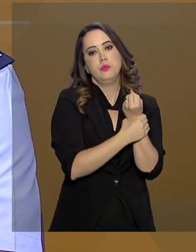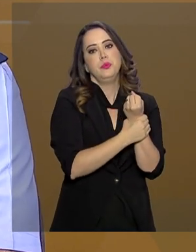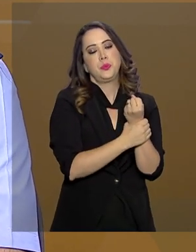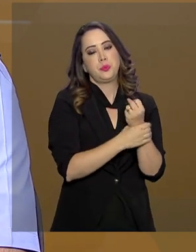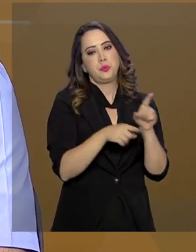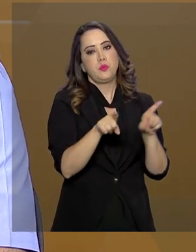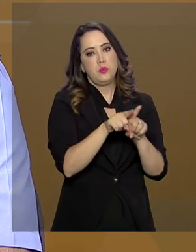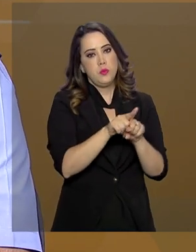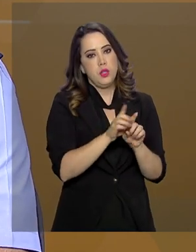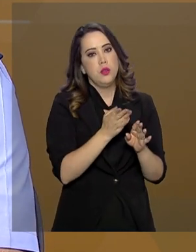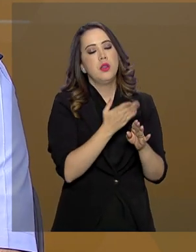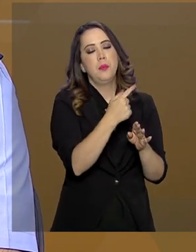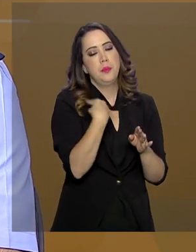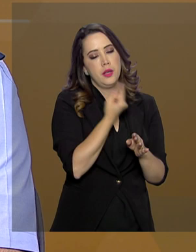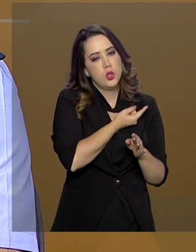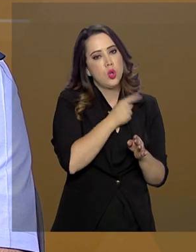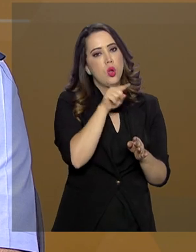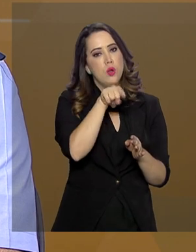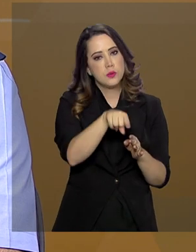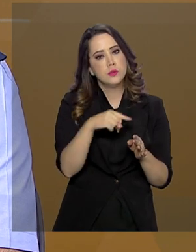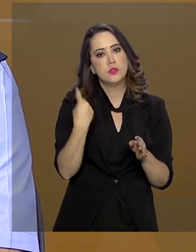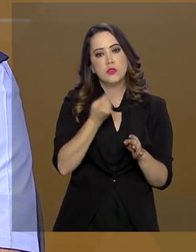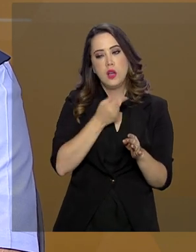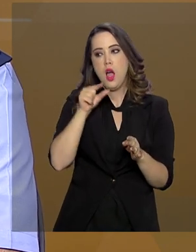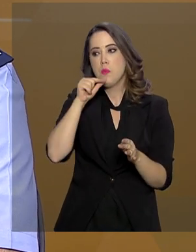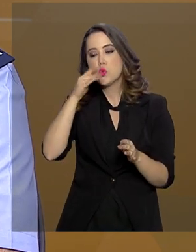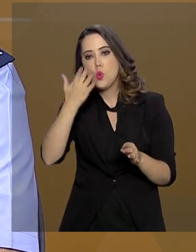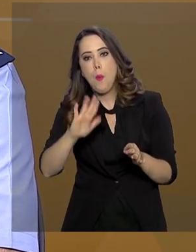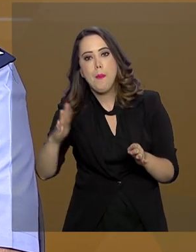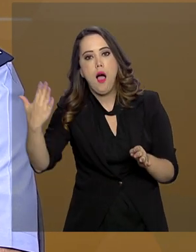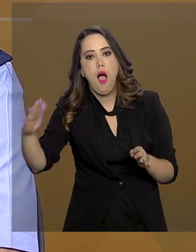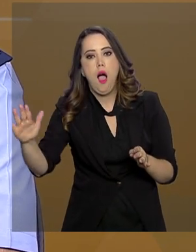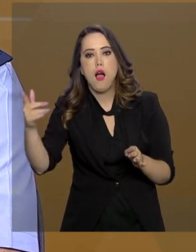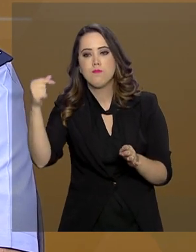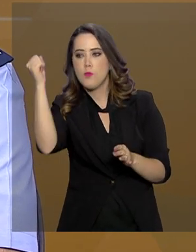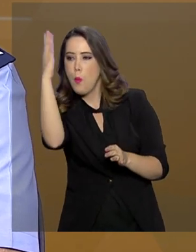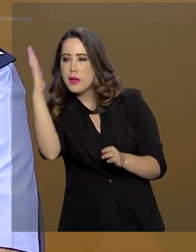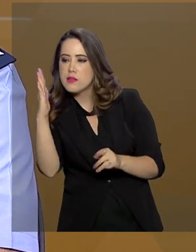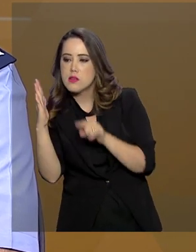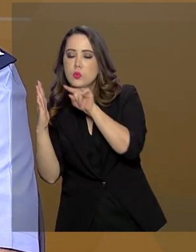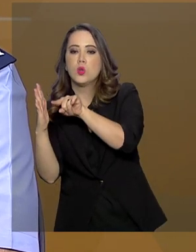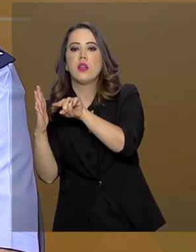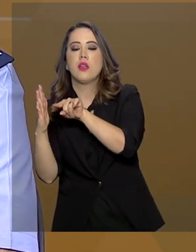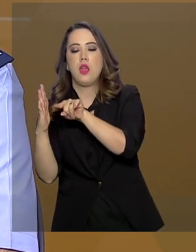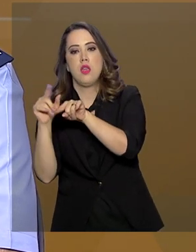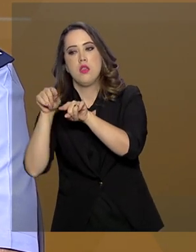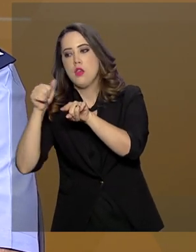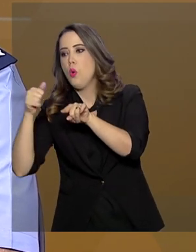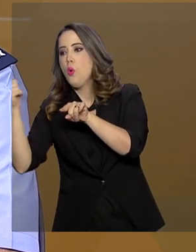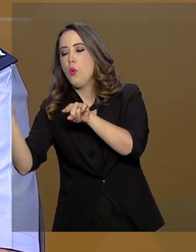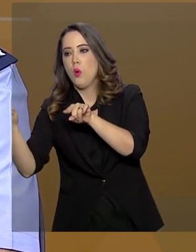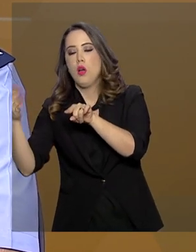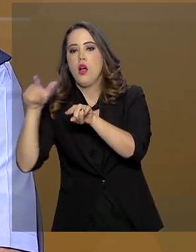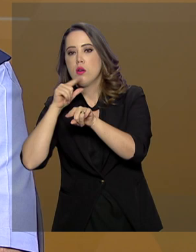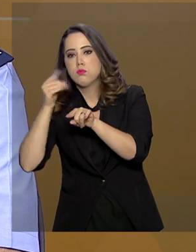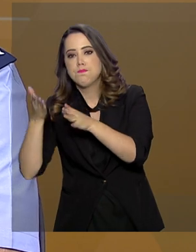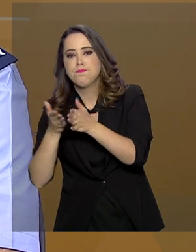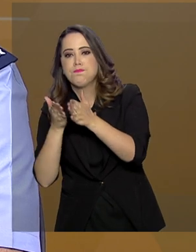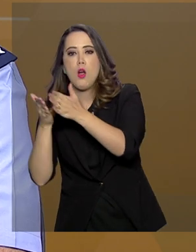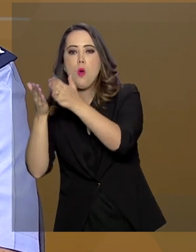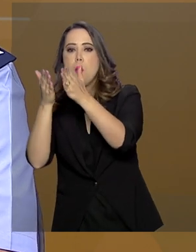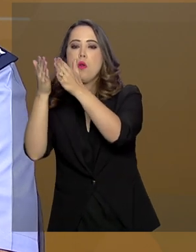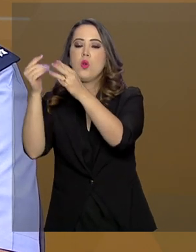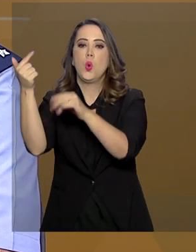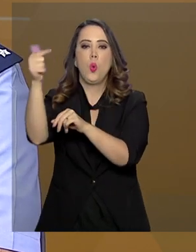terrestre, também vamos na área, na nossa área marítima. Então, visitamos do ano passado para cá, o Porto de Paranaguá, Porto de Itajaí,